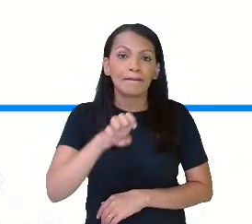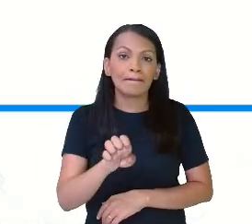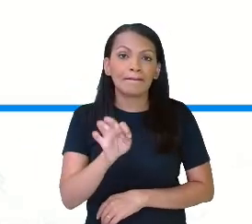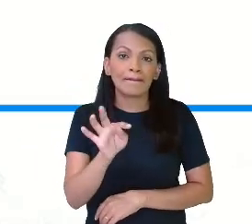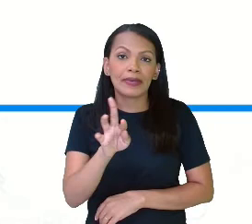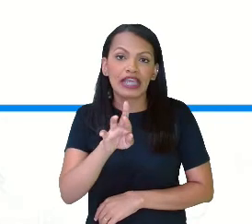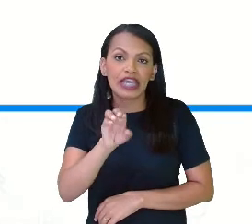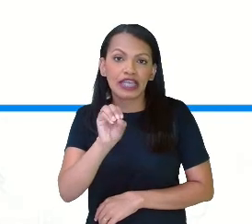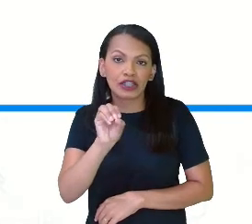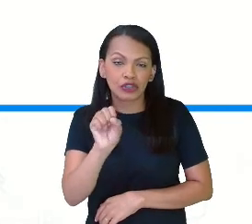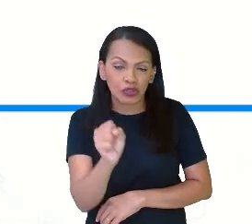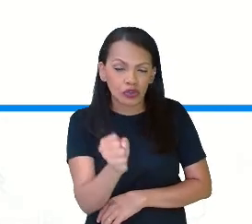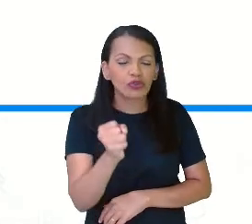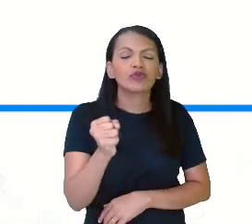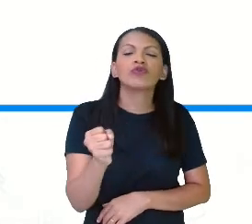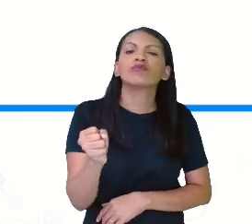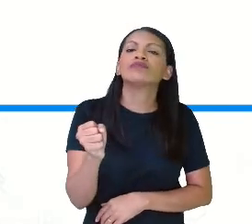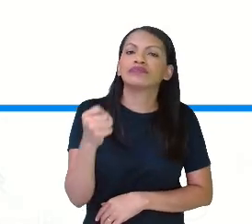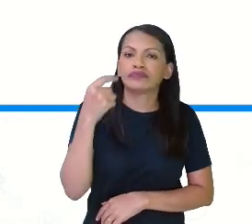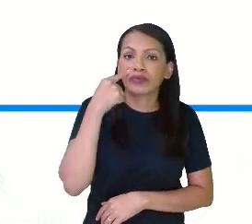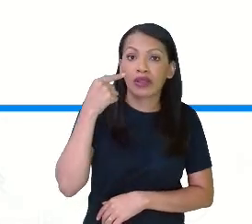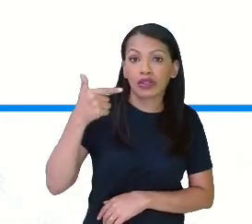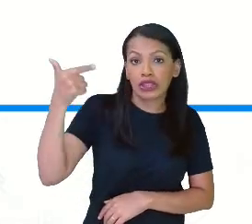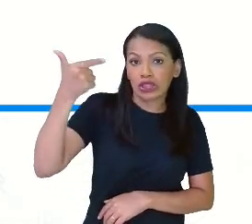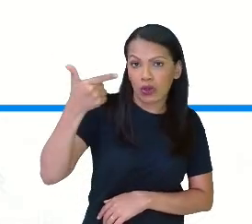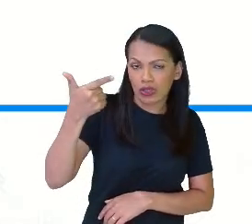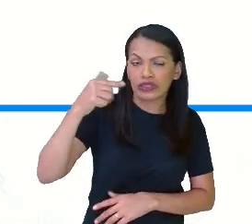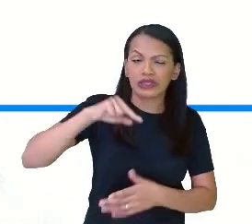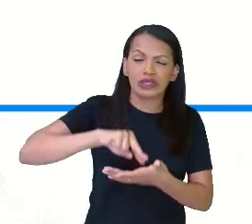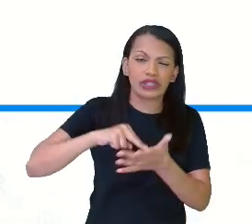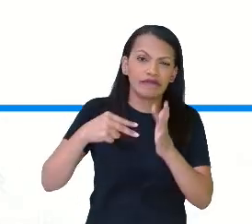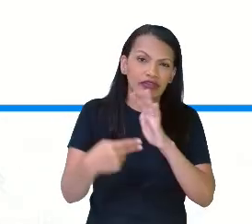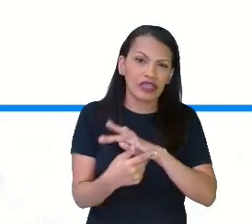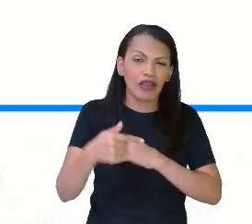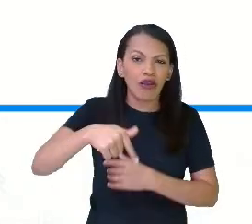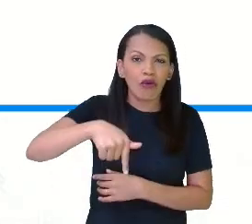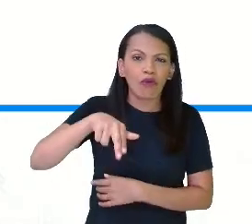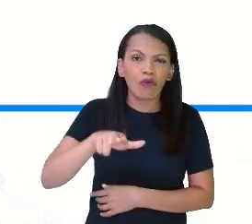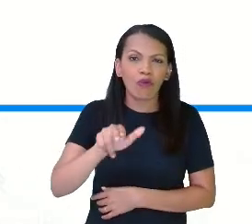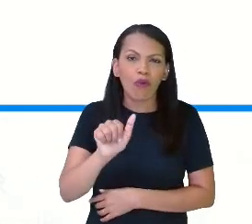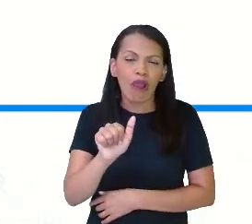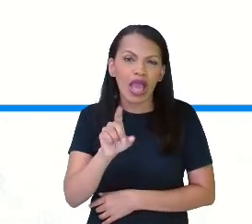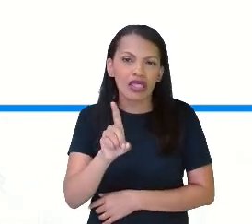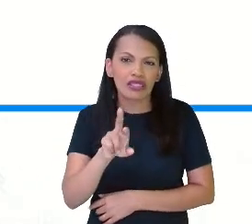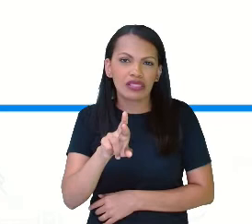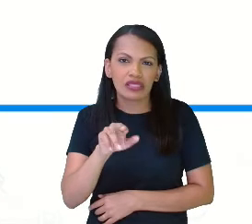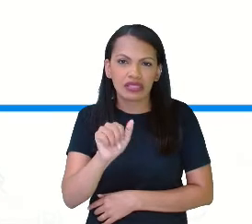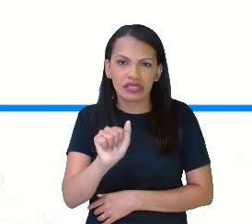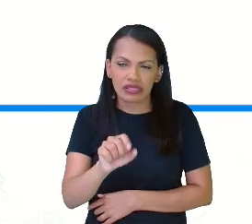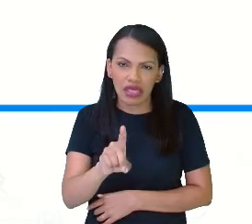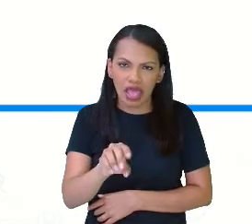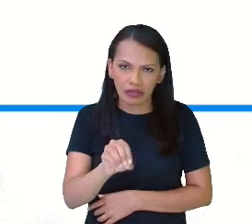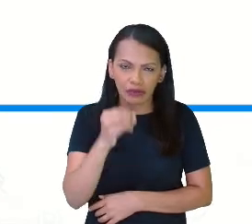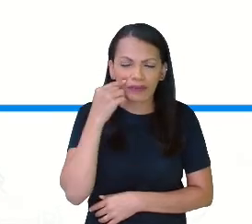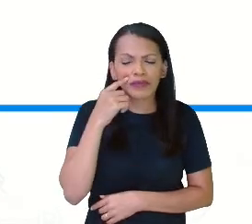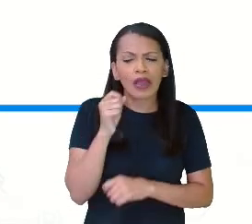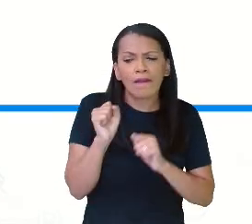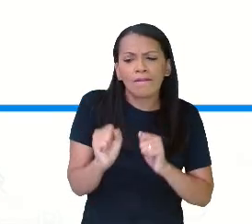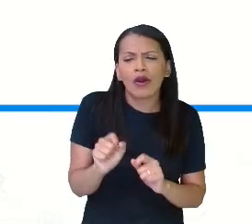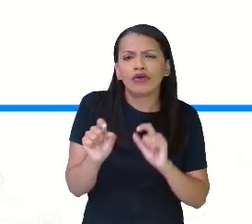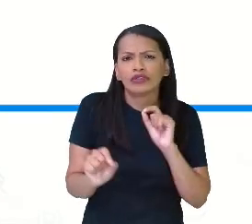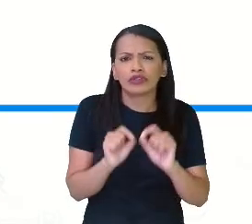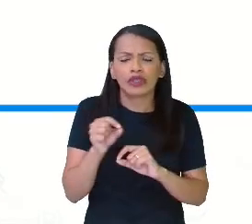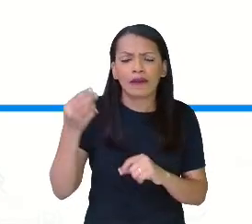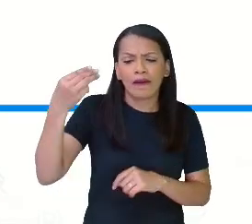2, é um 2 pequeno, né, que fica aí do ladinho da letrinha. Pode ser em